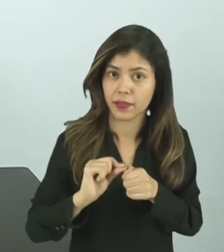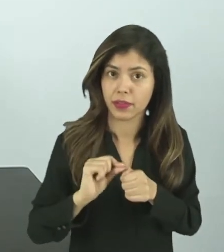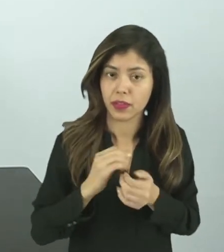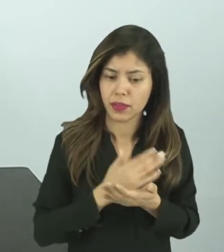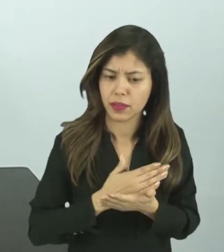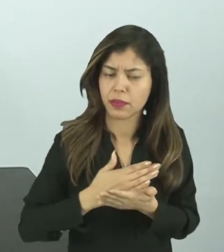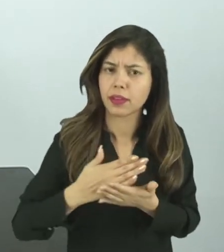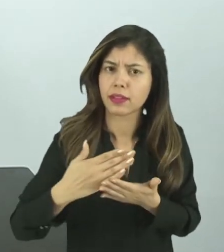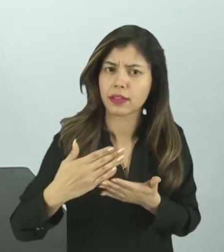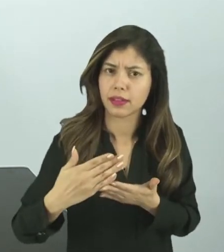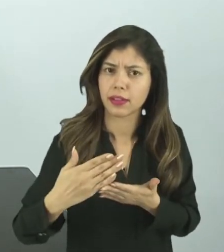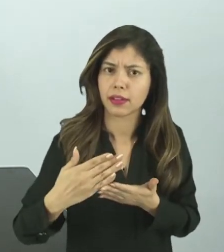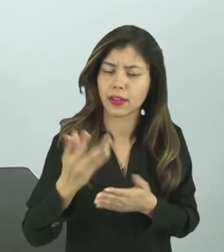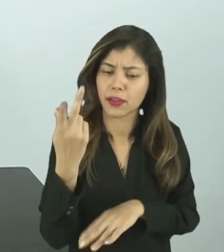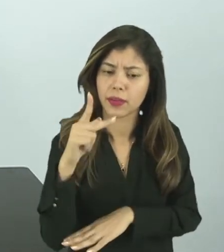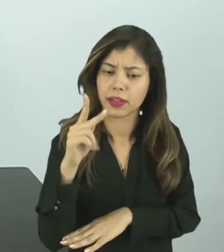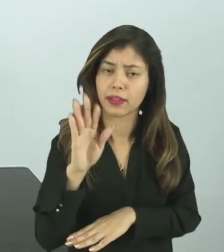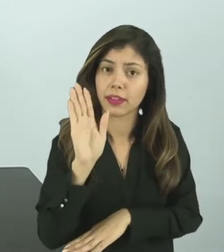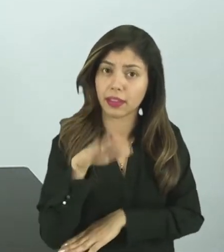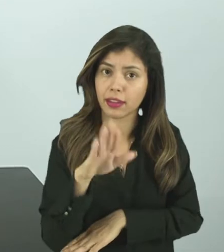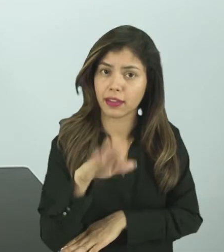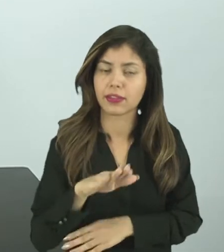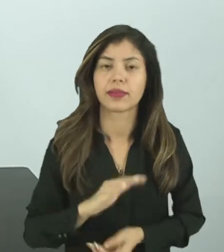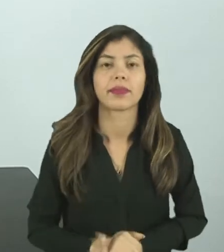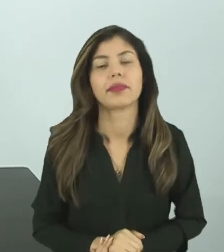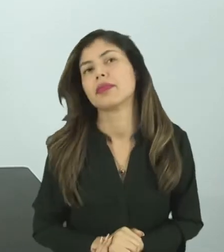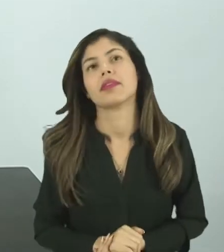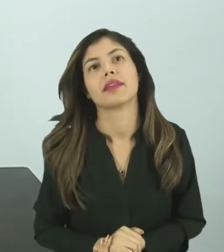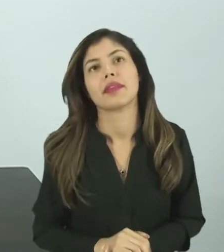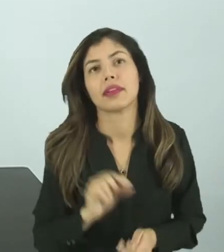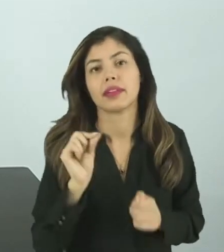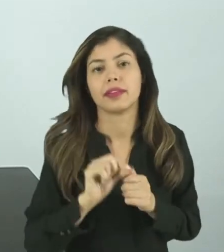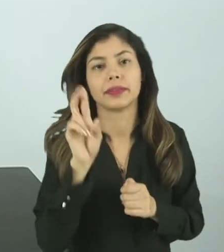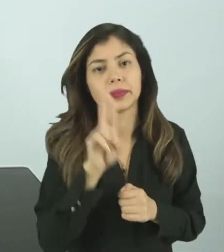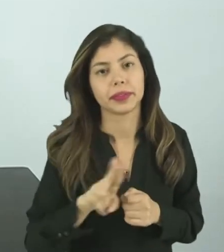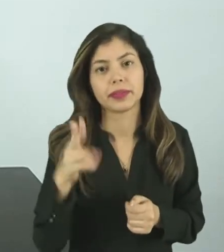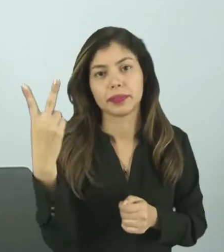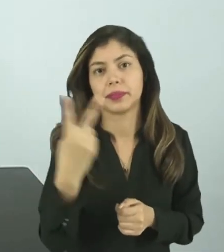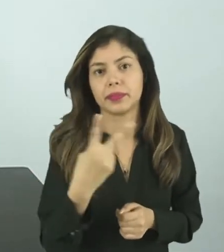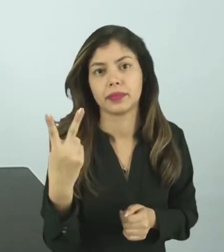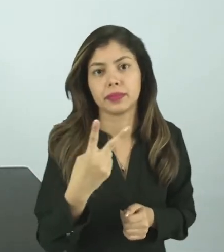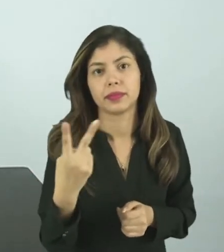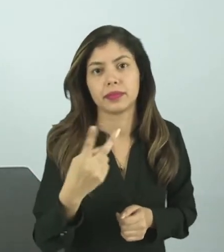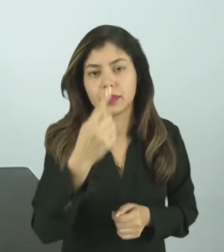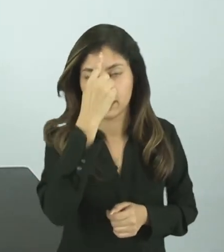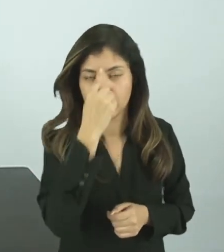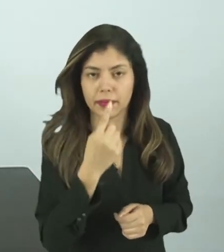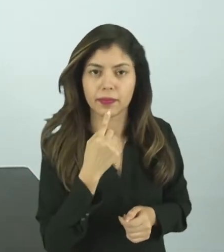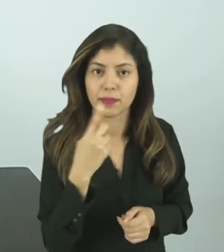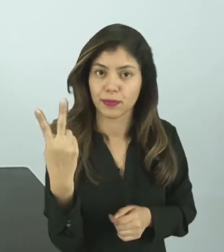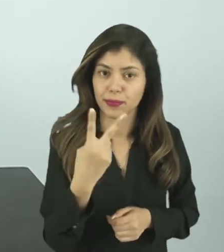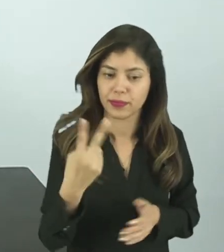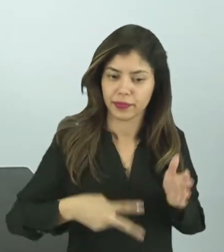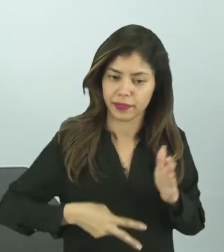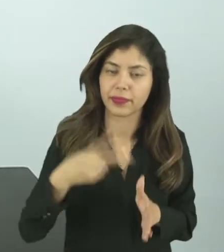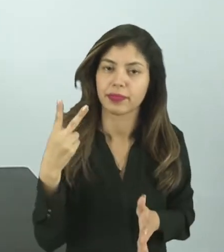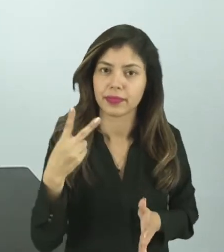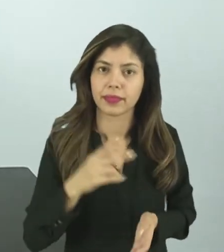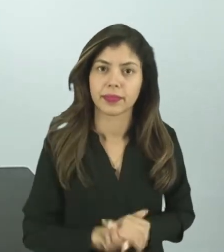comecinho do período da tarde. Então, eu vou usar essas duas imagens duas vezes, tá bom?